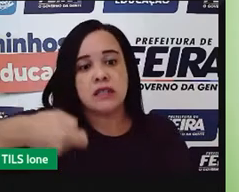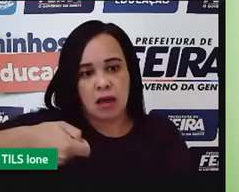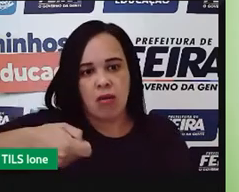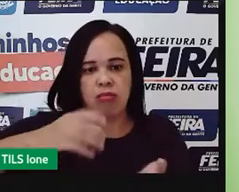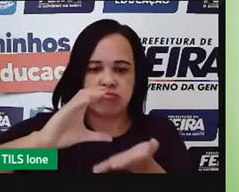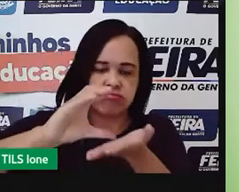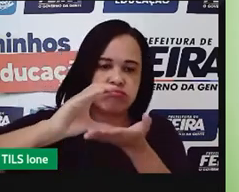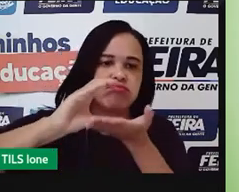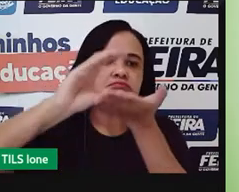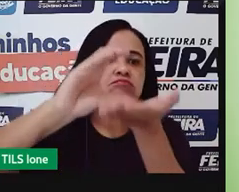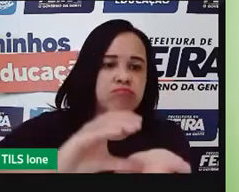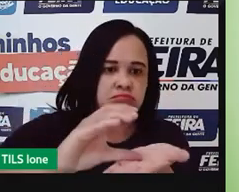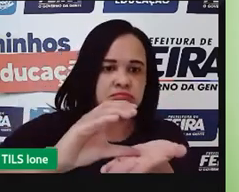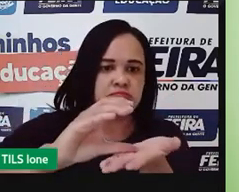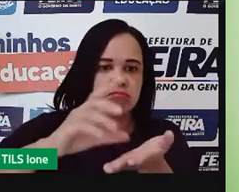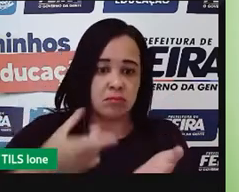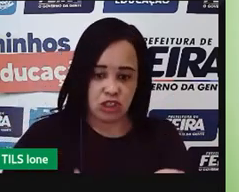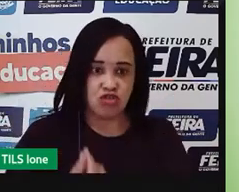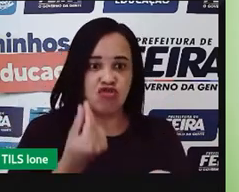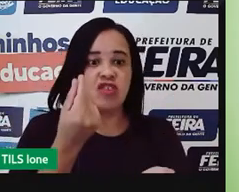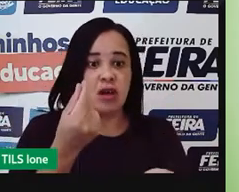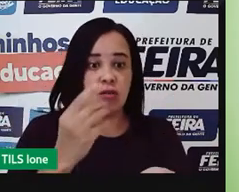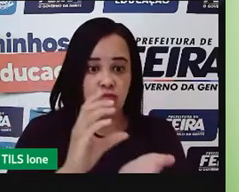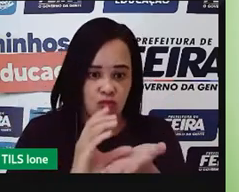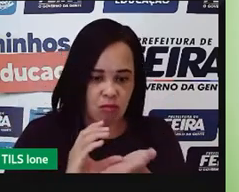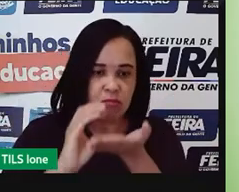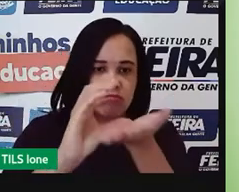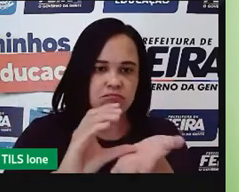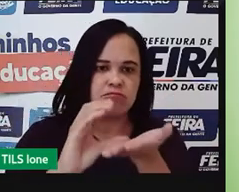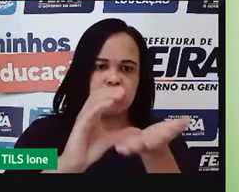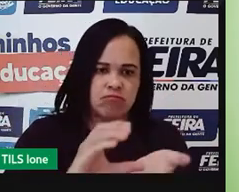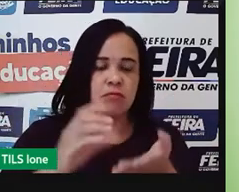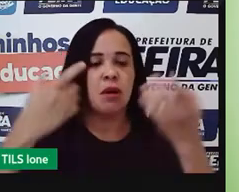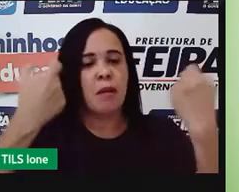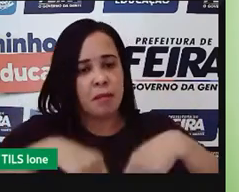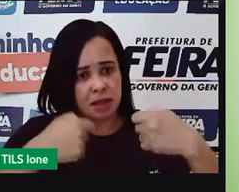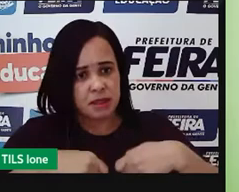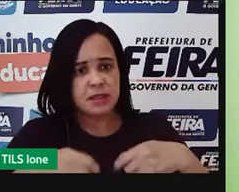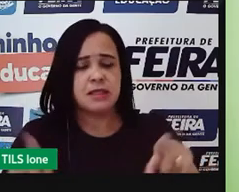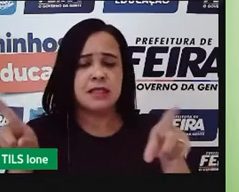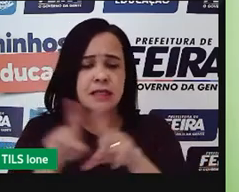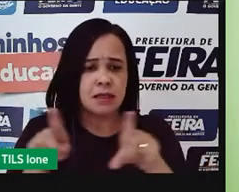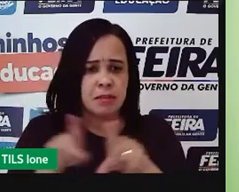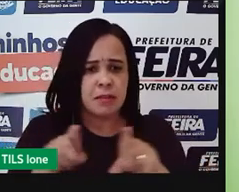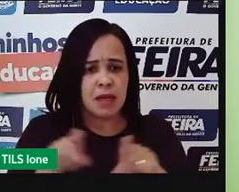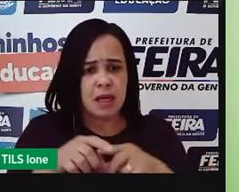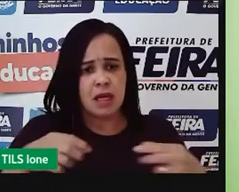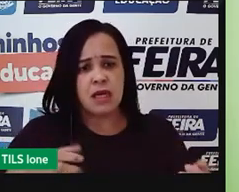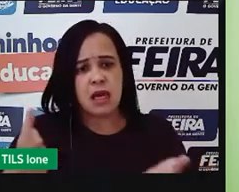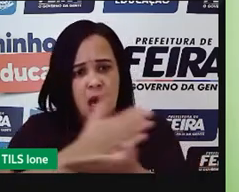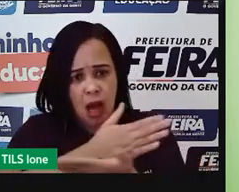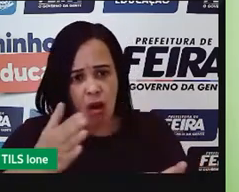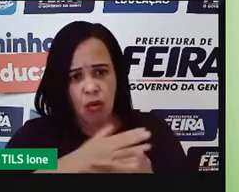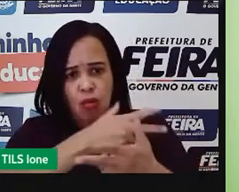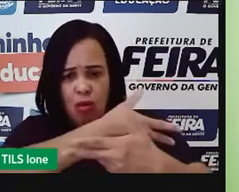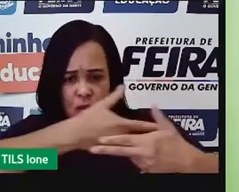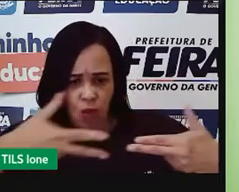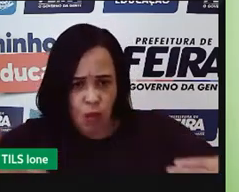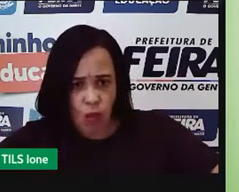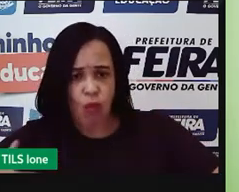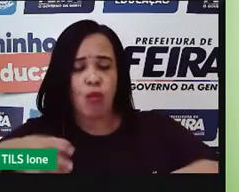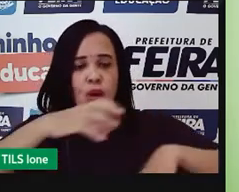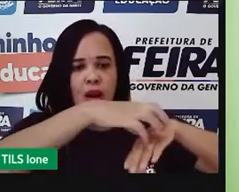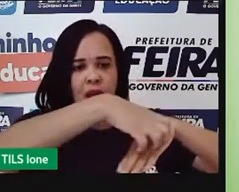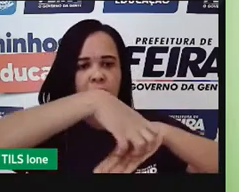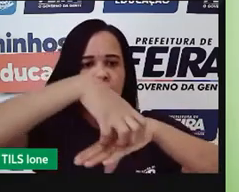investimentos pela própria produção que eles fazem. Alguns dos produtos, eles já são até cotados, né, internacionalmente,